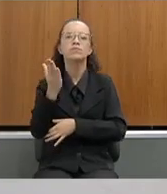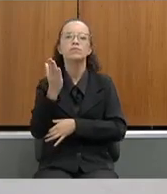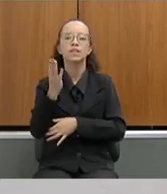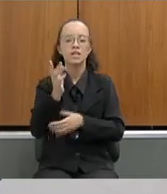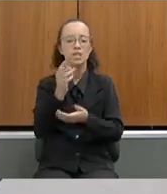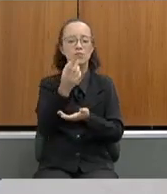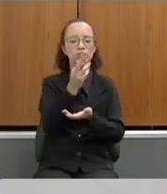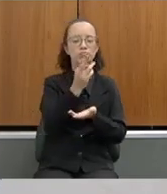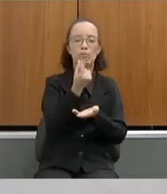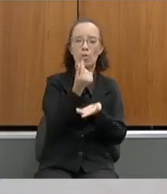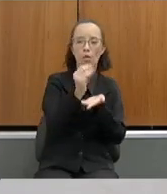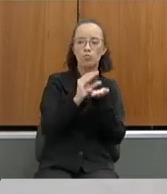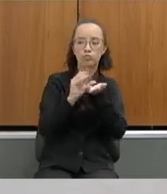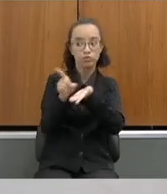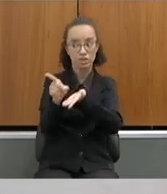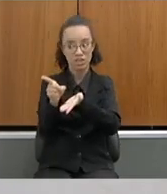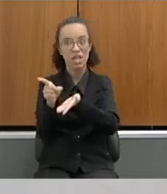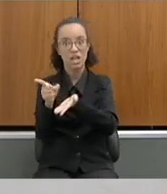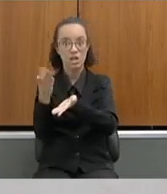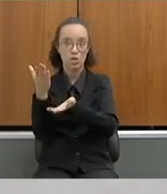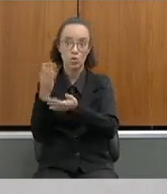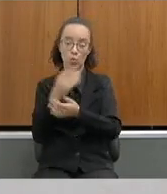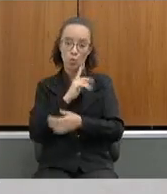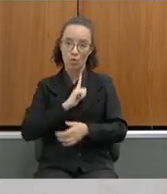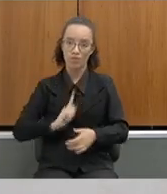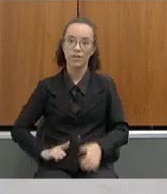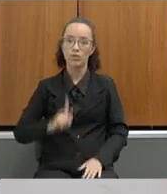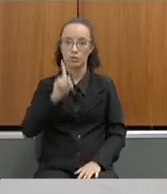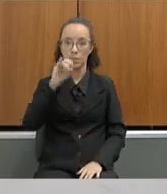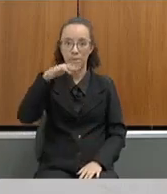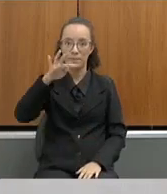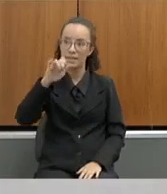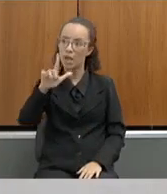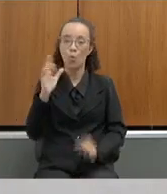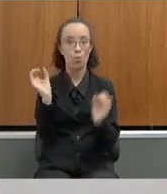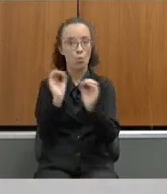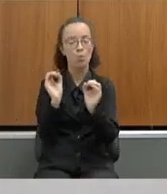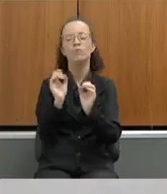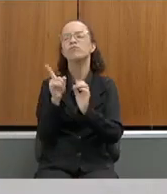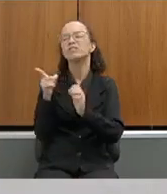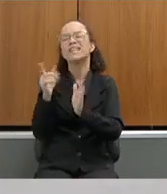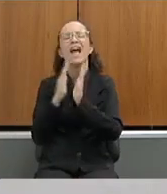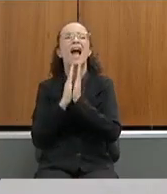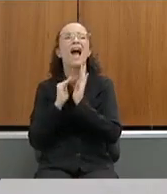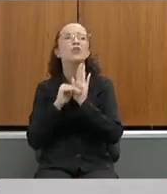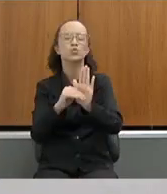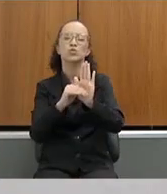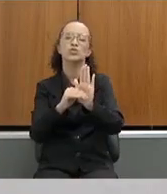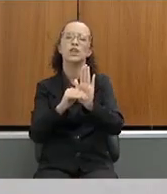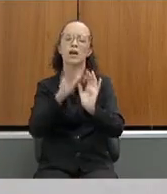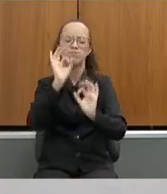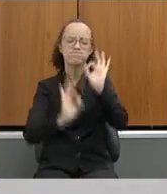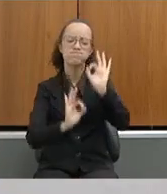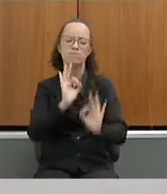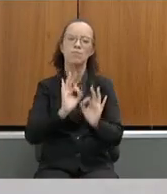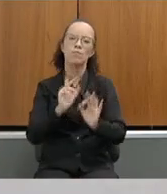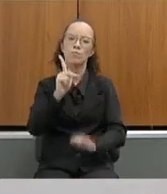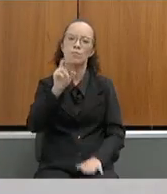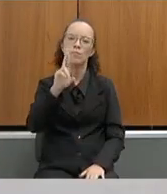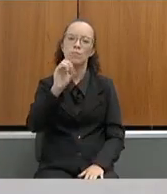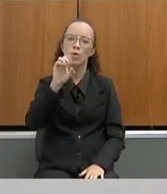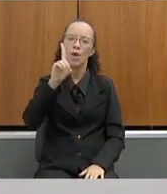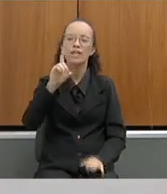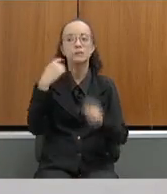na época do governo Pimentel, que você, então, ajude a montar esse PROERDE, porque a gente vê essa